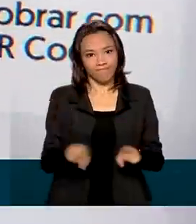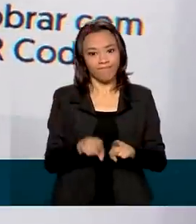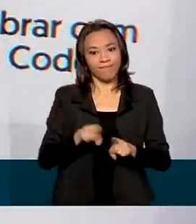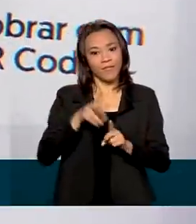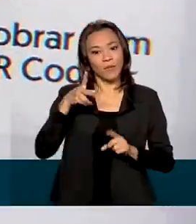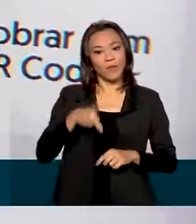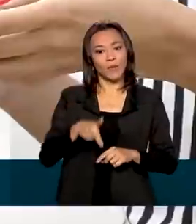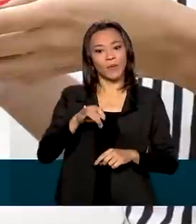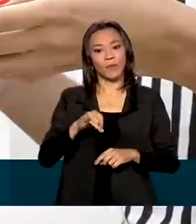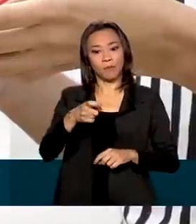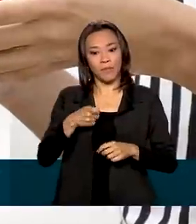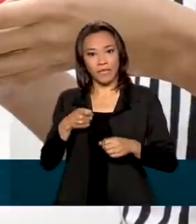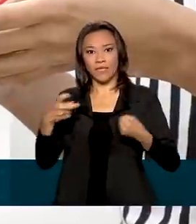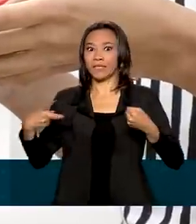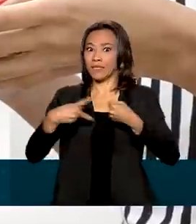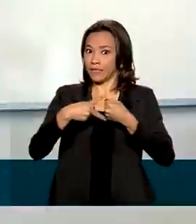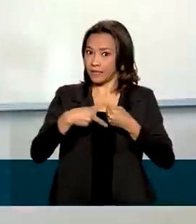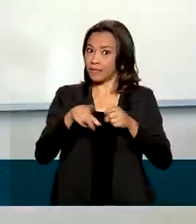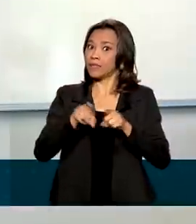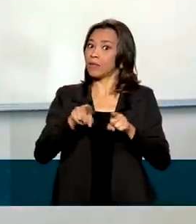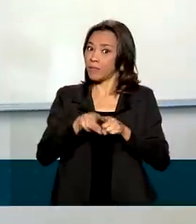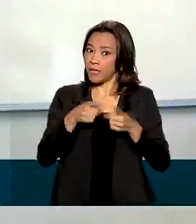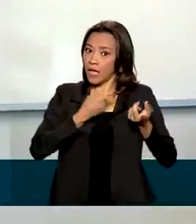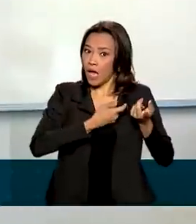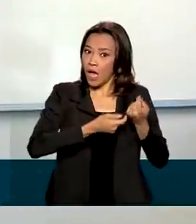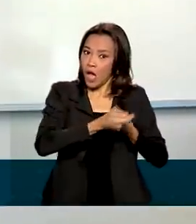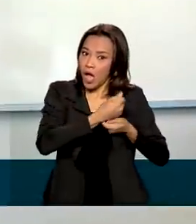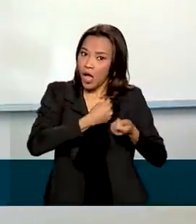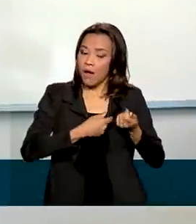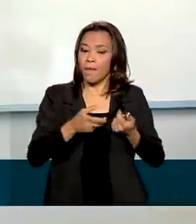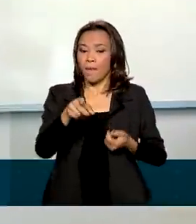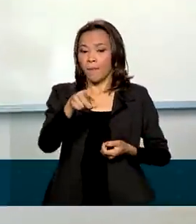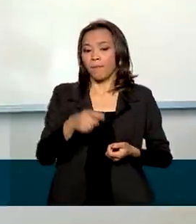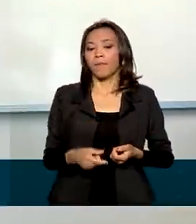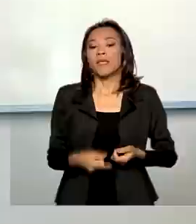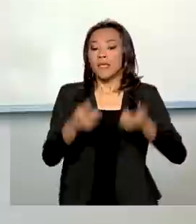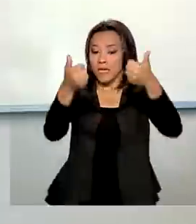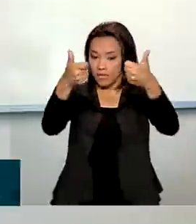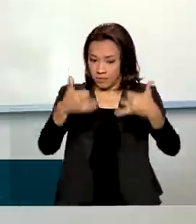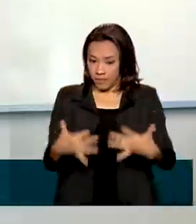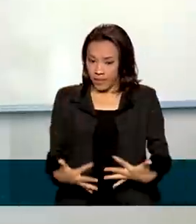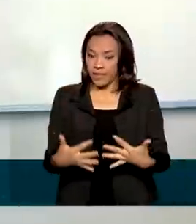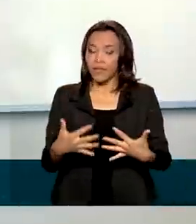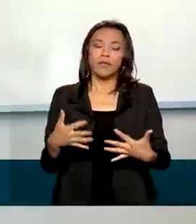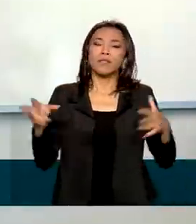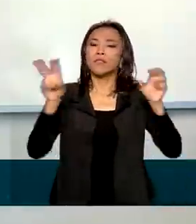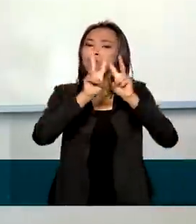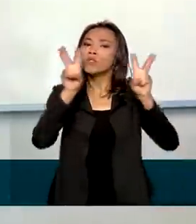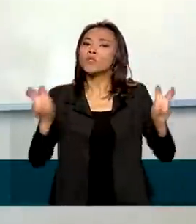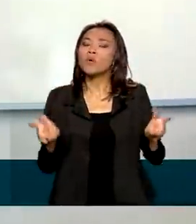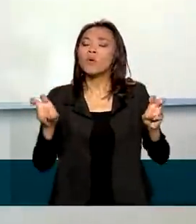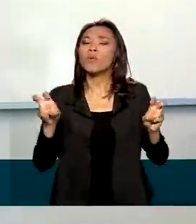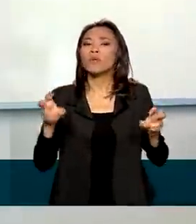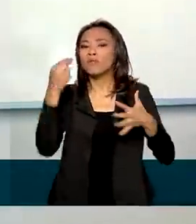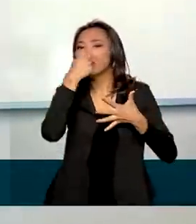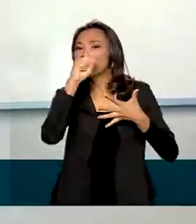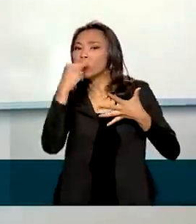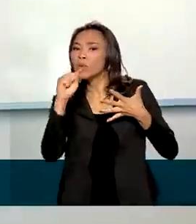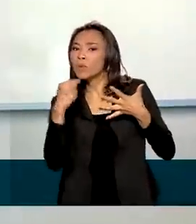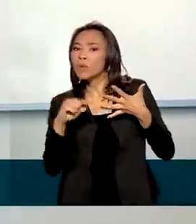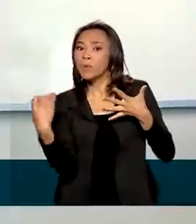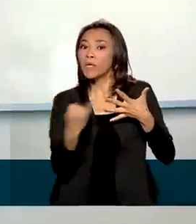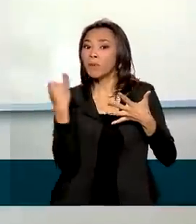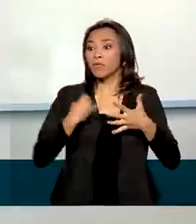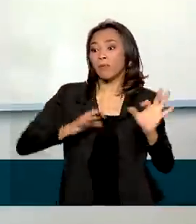PIX e nas operações de crédito. A gente traz também questões relevantes para preparar os